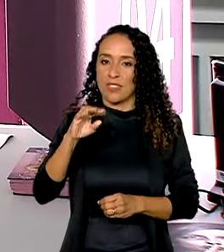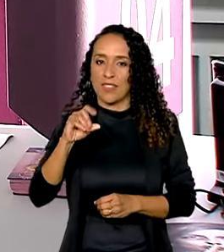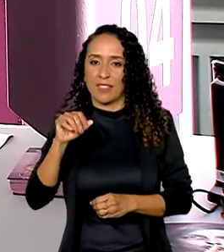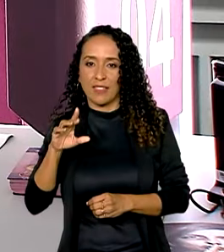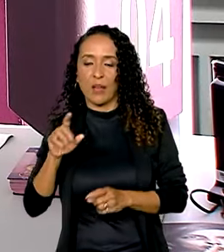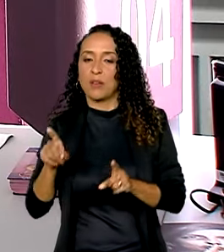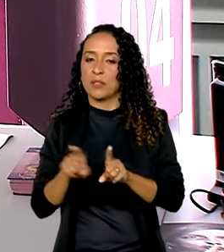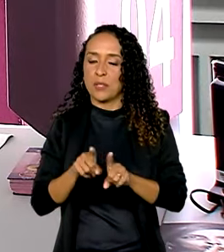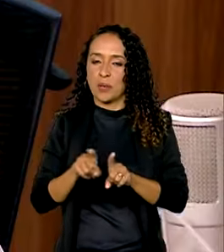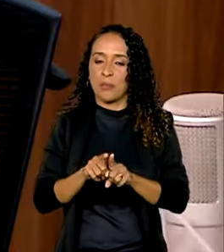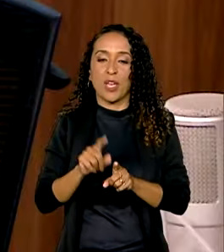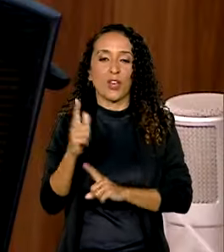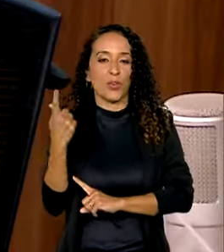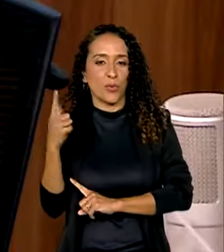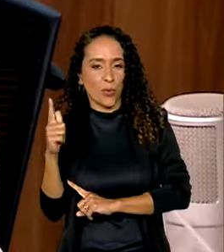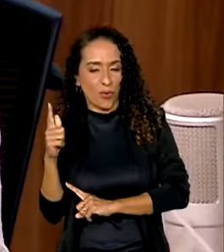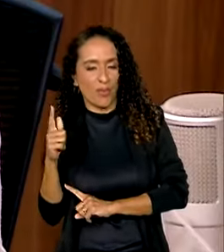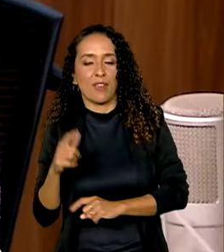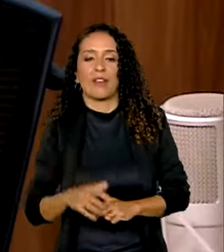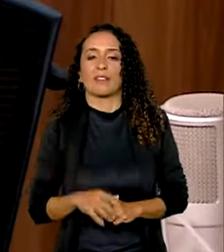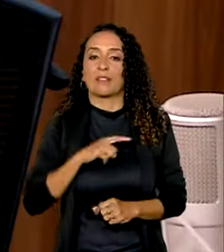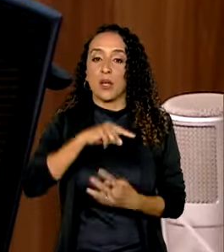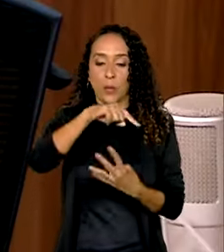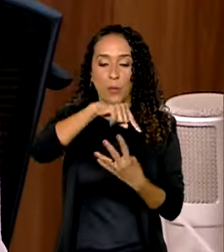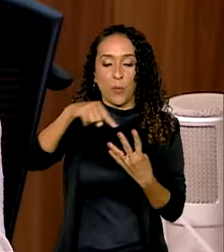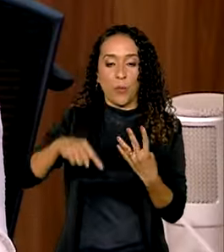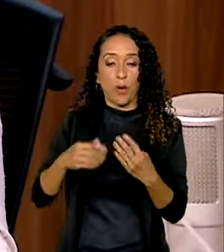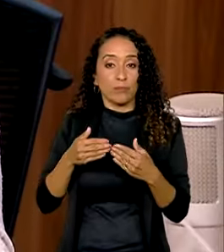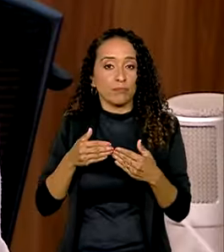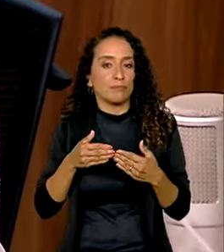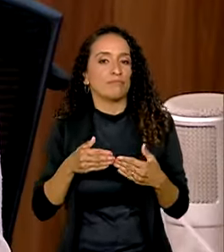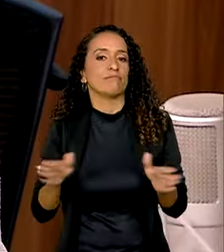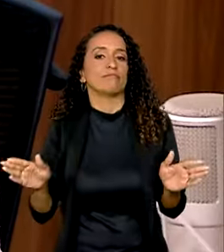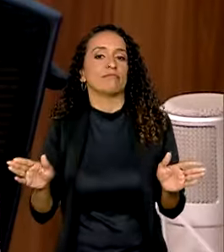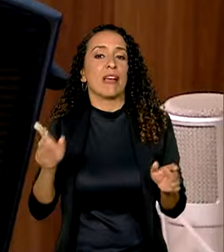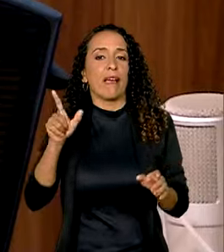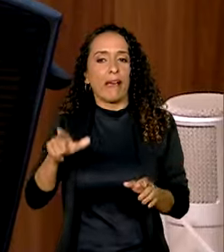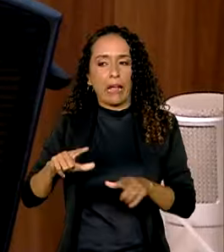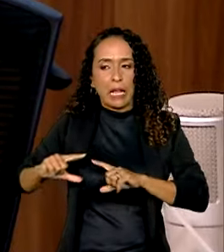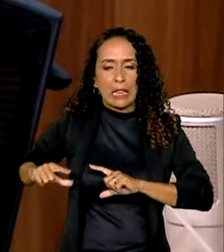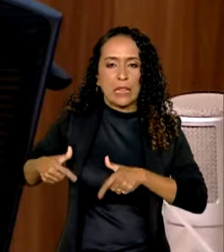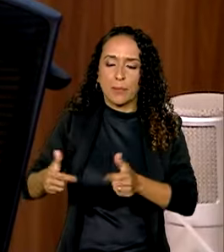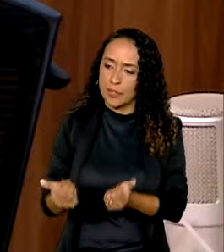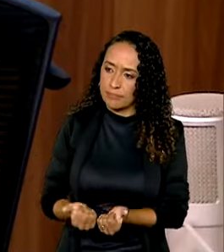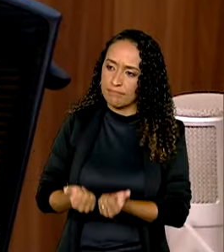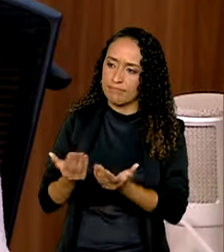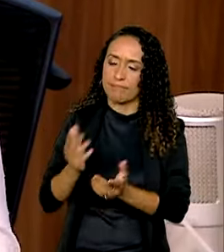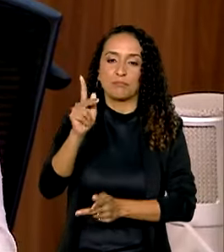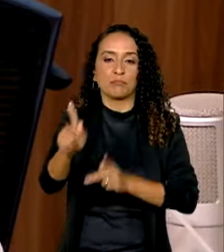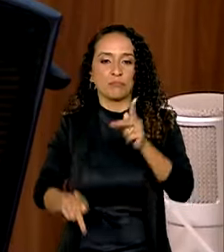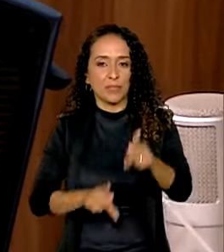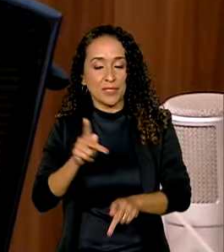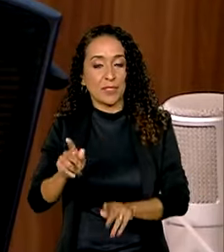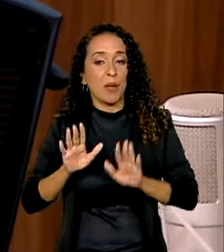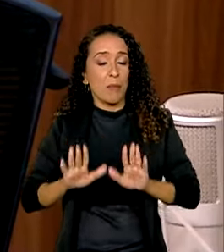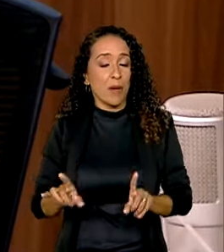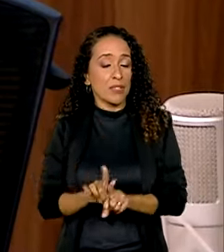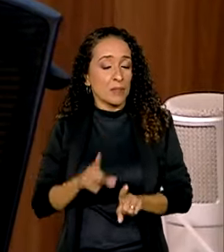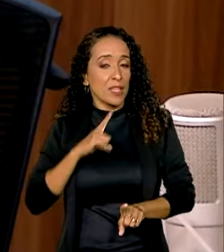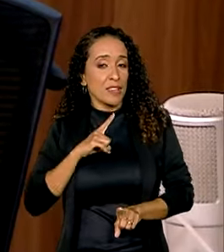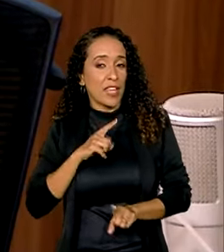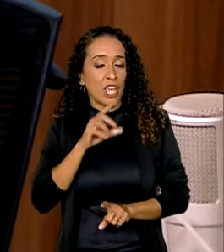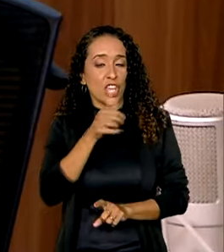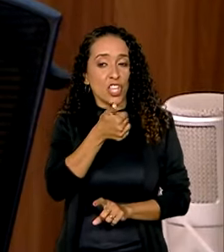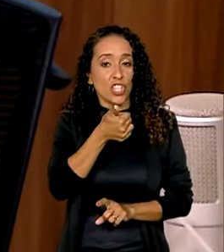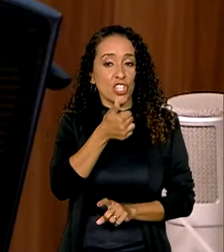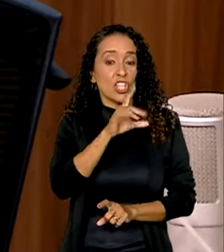Jatay, Goiás. São quatro inaugurações que são serviços de entrega para a população. Mas nós temos também no dia